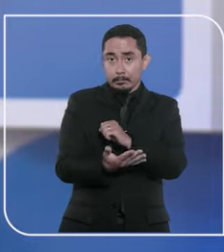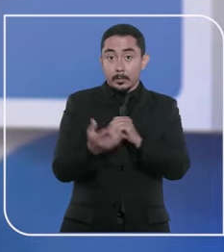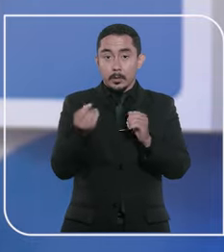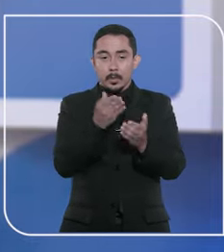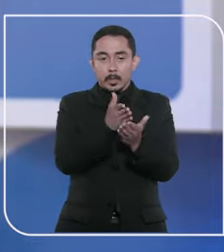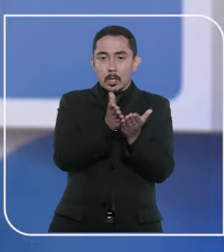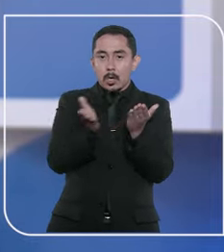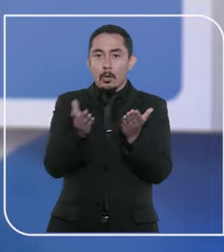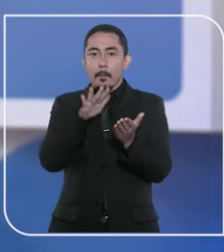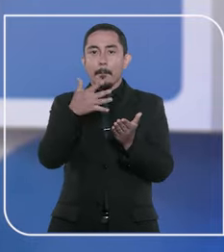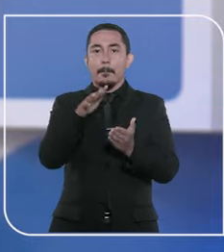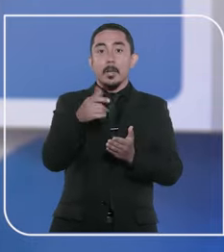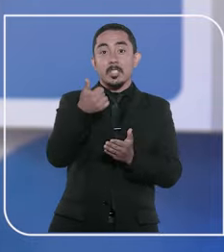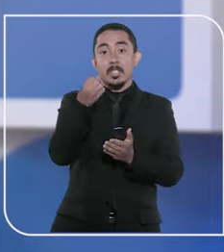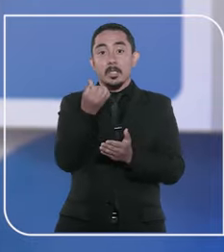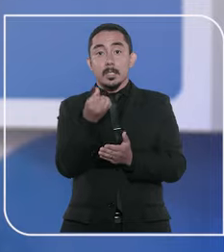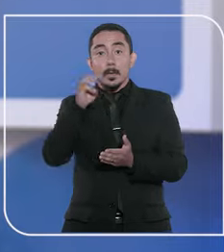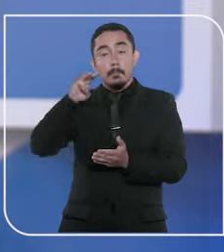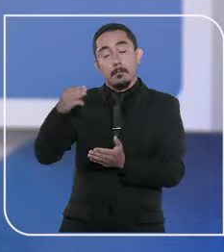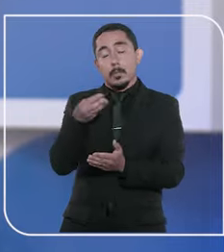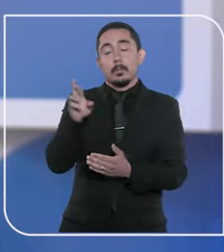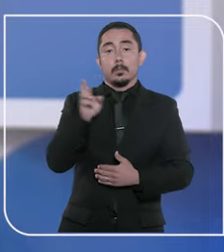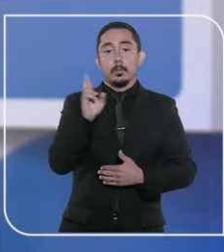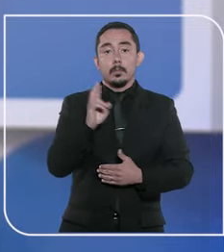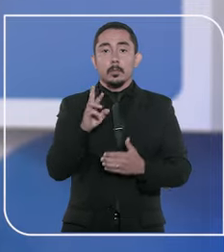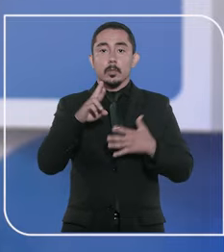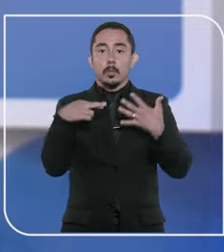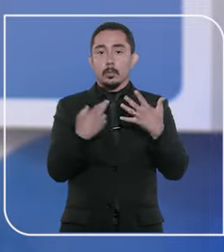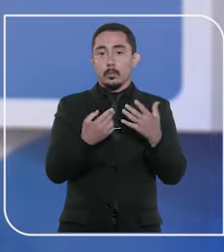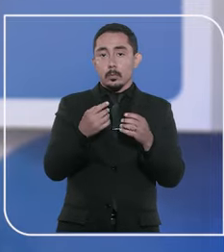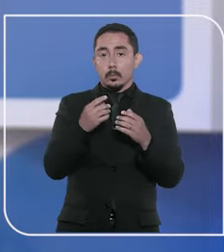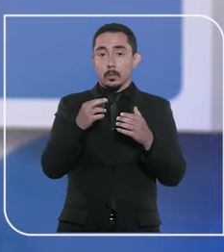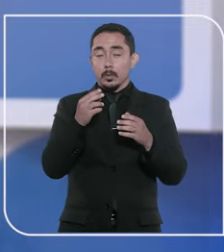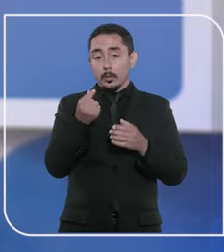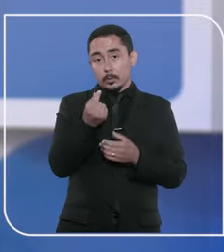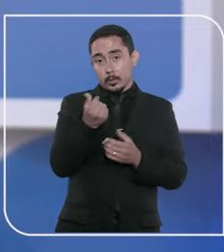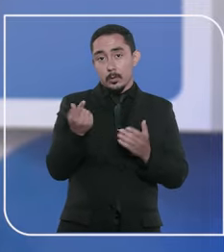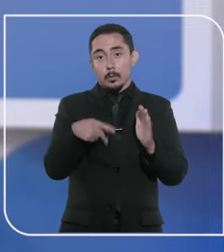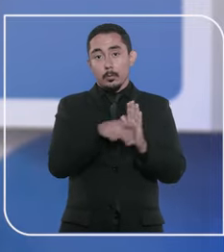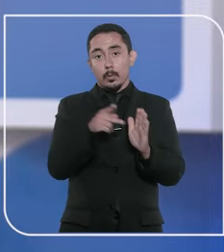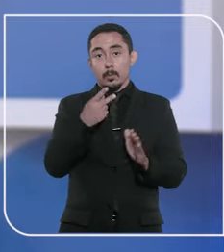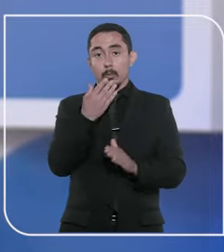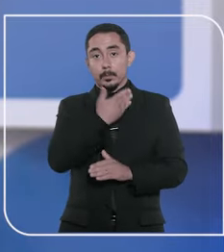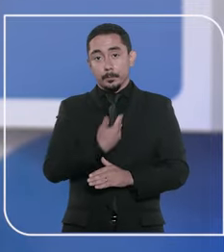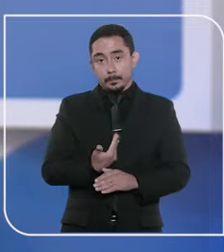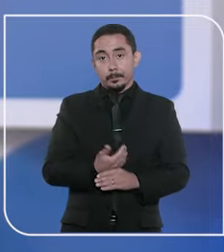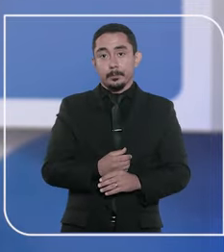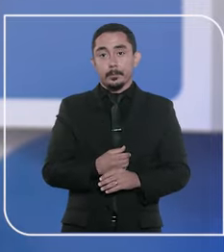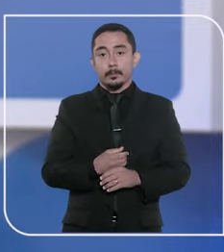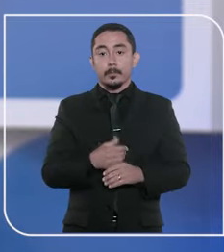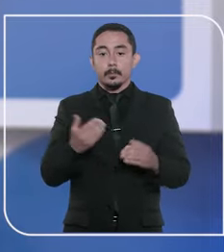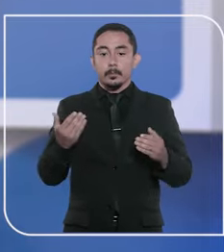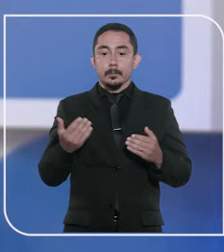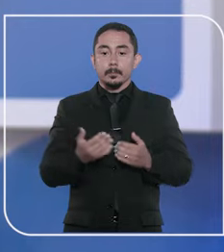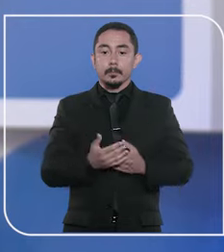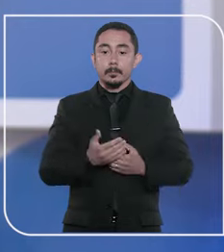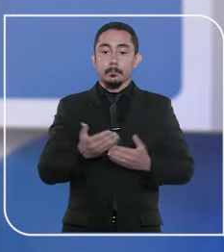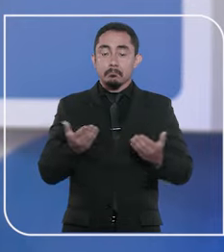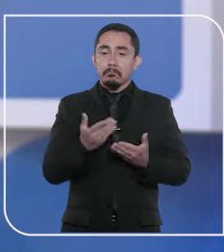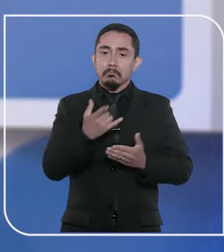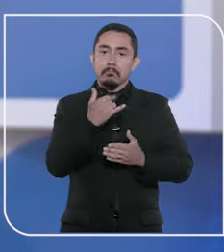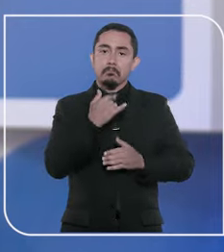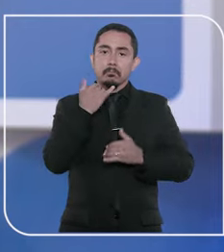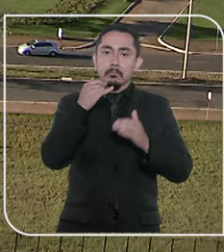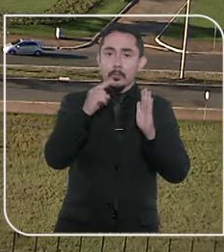suposto esquema de corrupção que desviou mais de R 16 milhões em recursos públicos. A reportagem é de